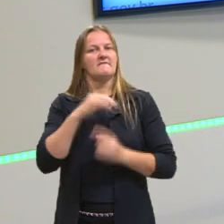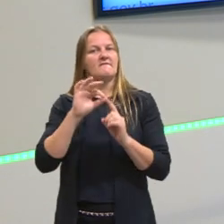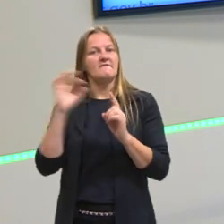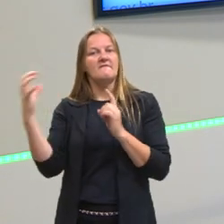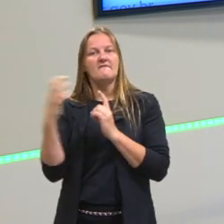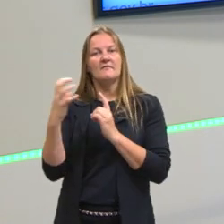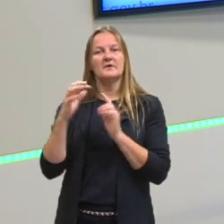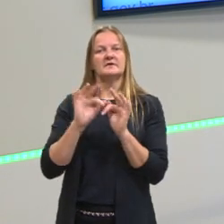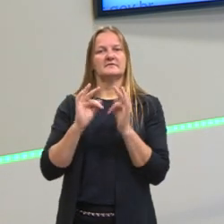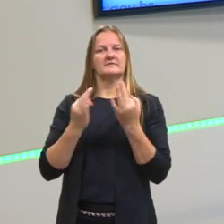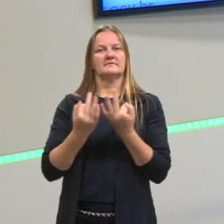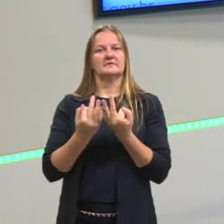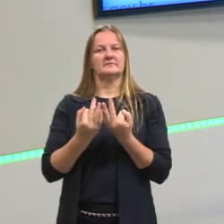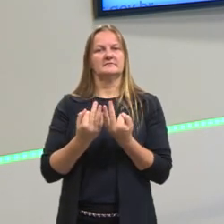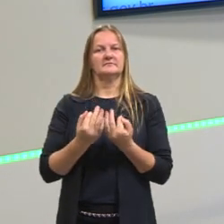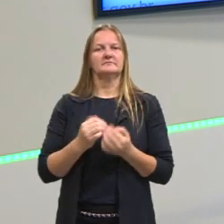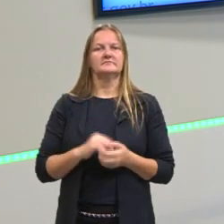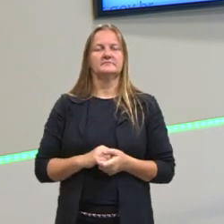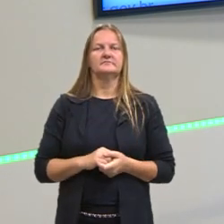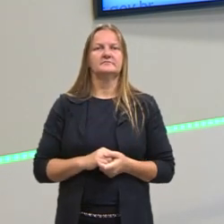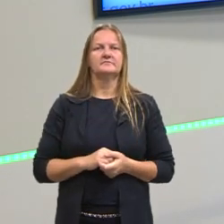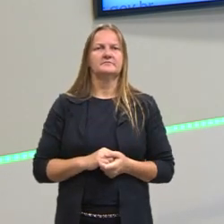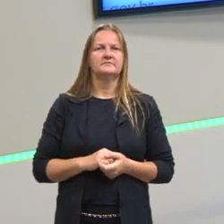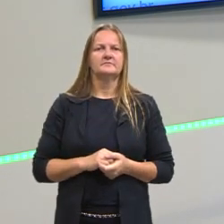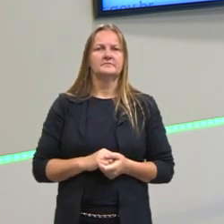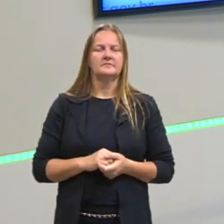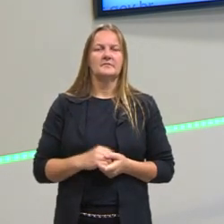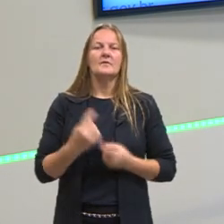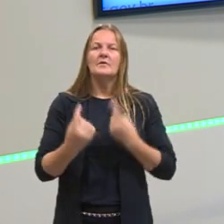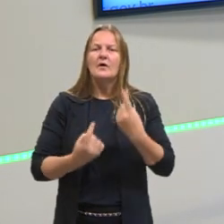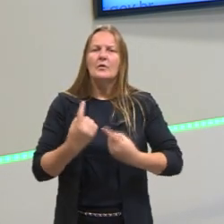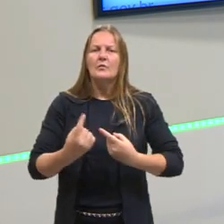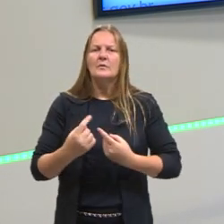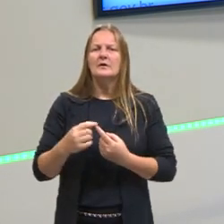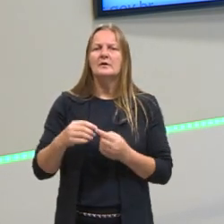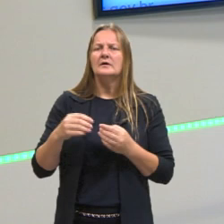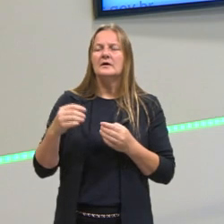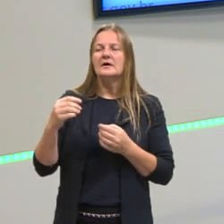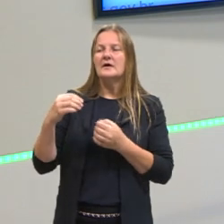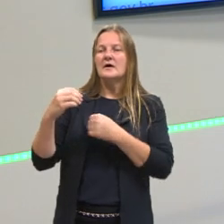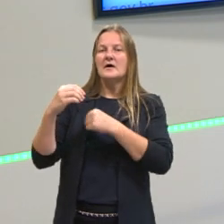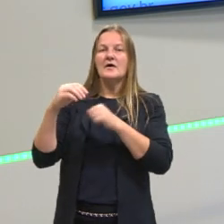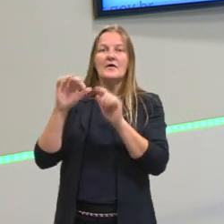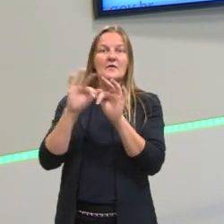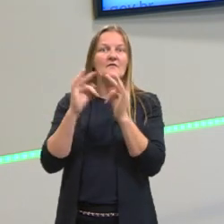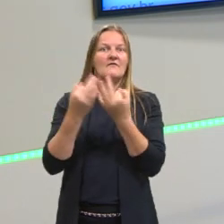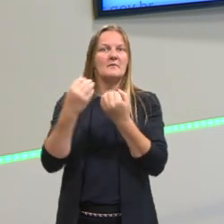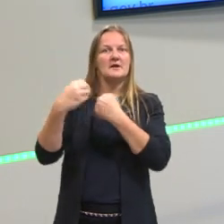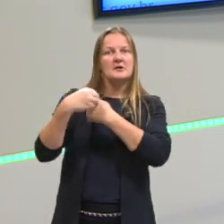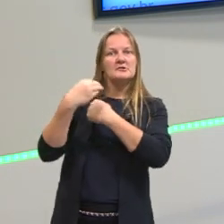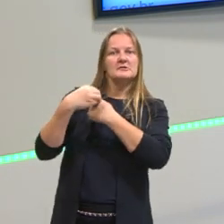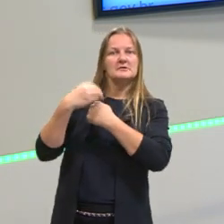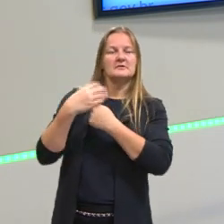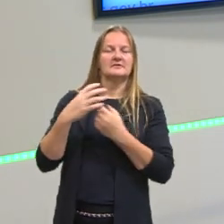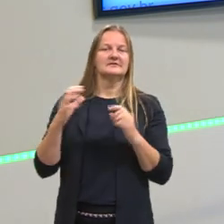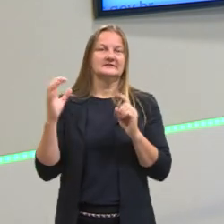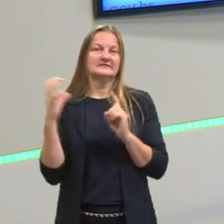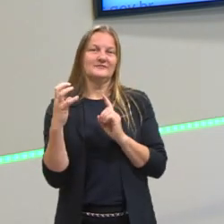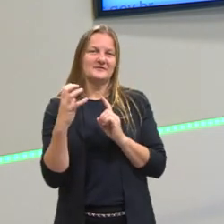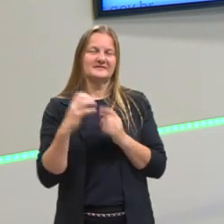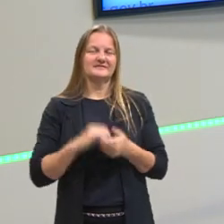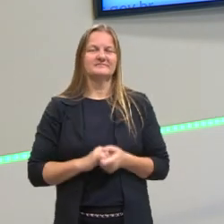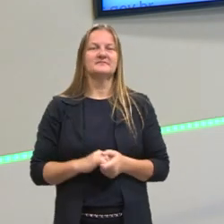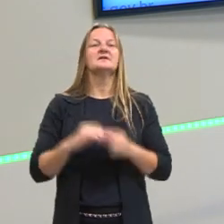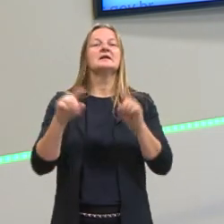no fato de nós estarmos refutando alguma orientação familiar, já é sinal que ela nos influenciou. A